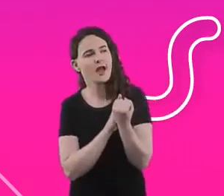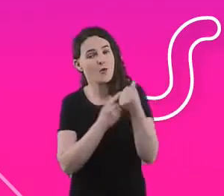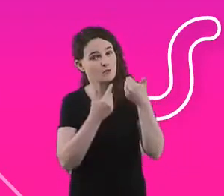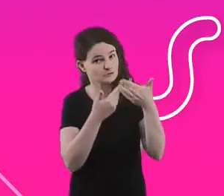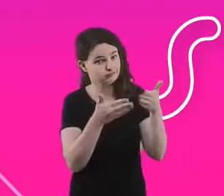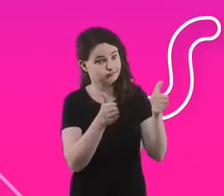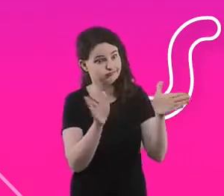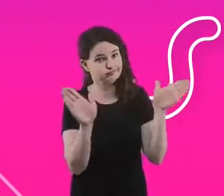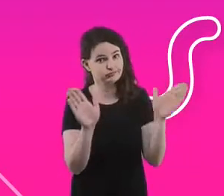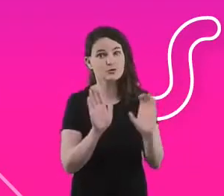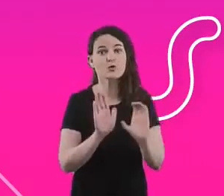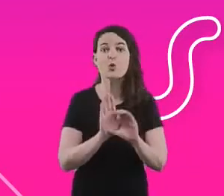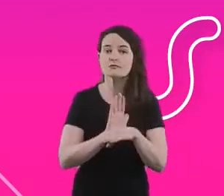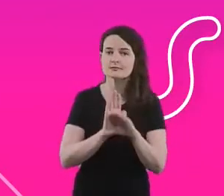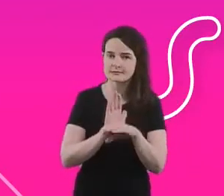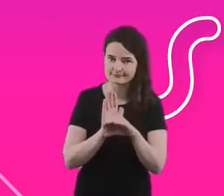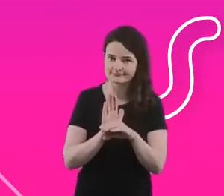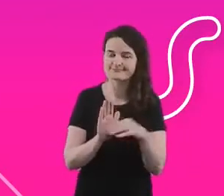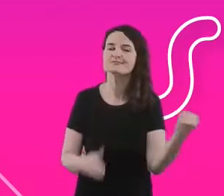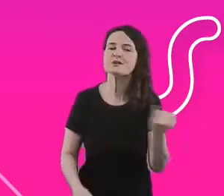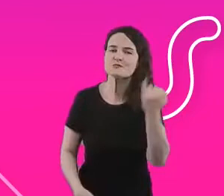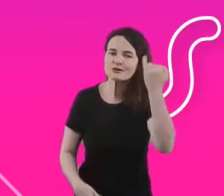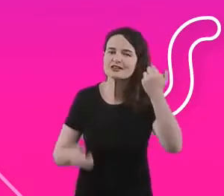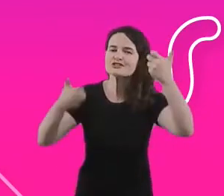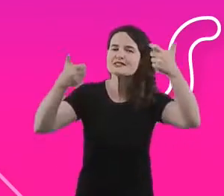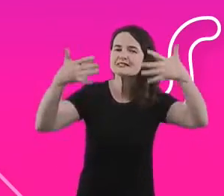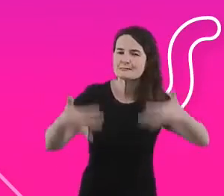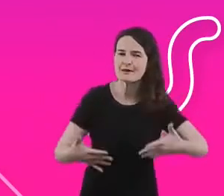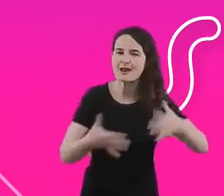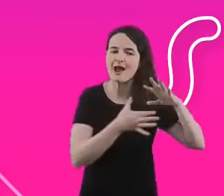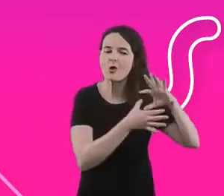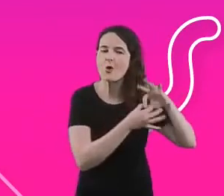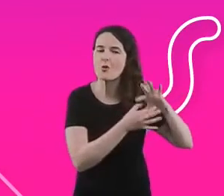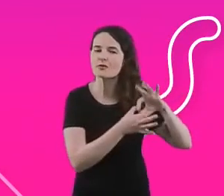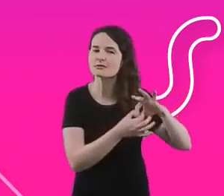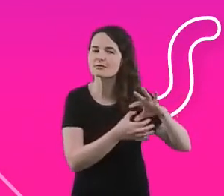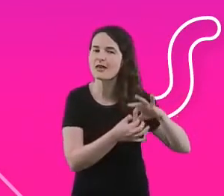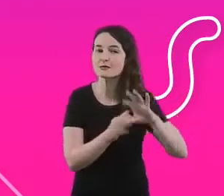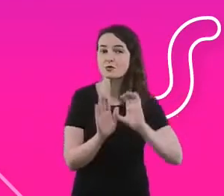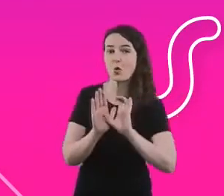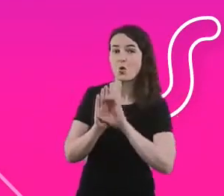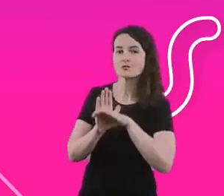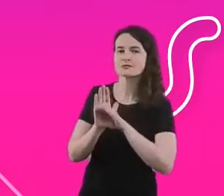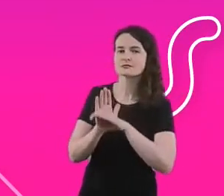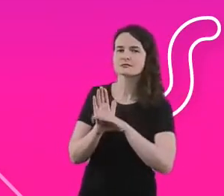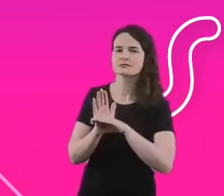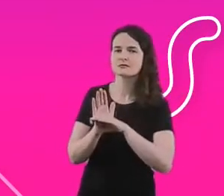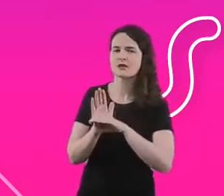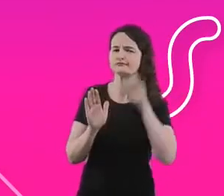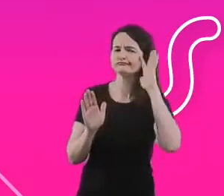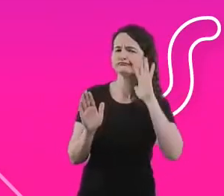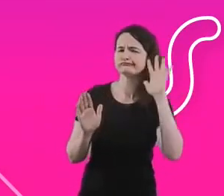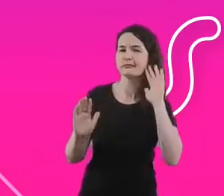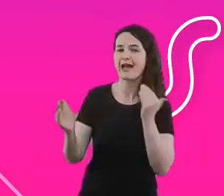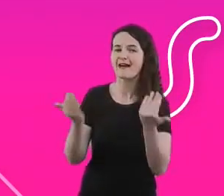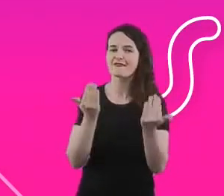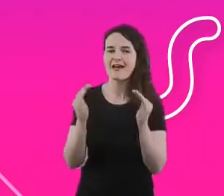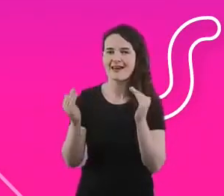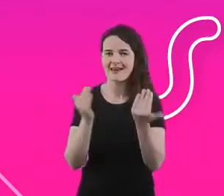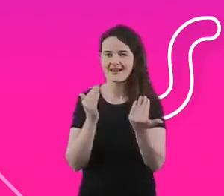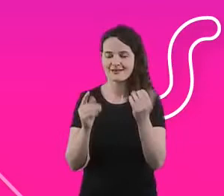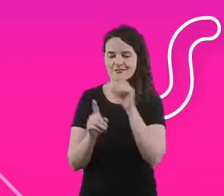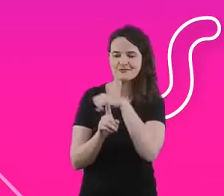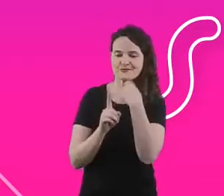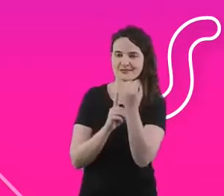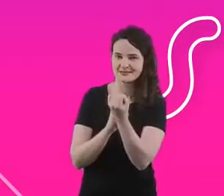é legal citar algumas coisas que são muito levadas em conta quando as pessoas pensam, avaliam o ESG no pilar social, então a está falando bastante quando